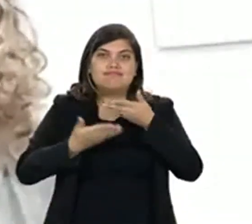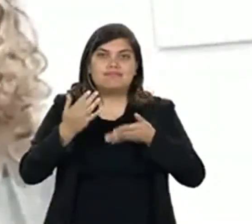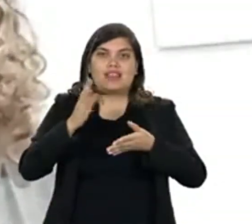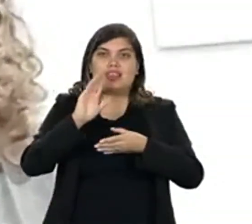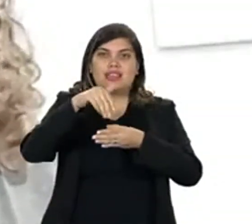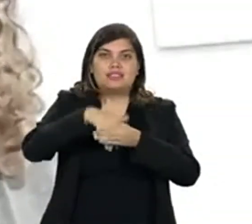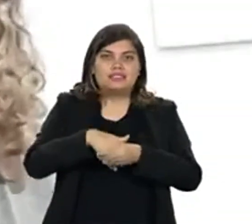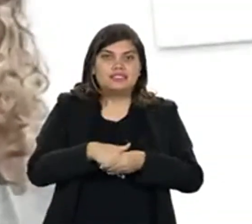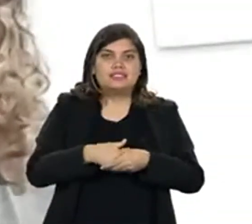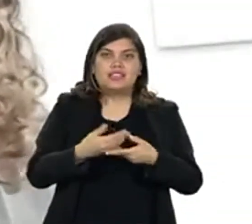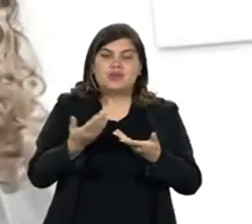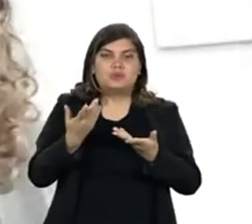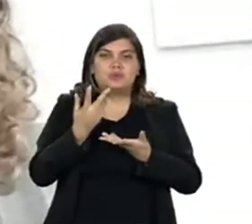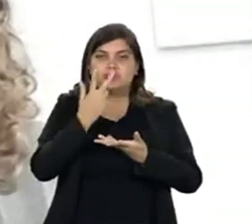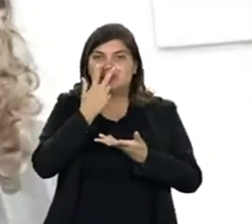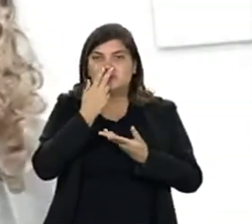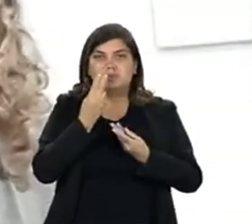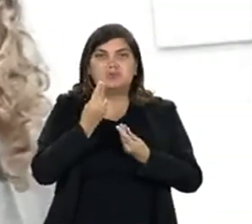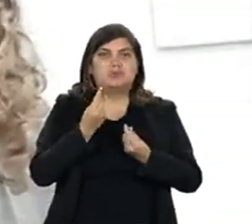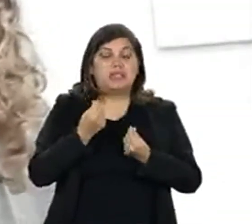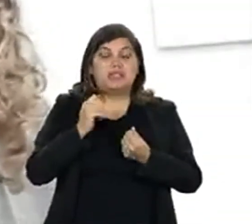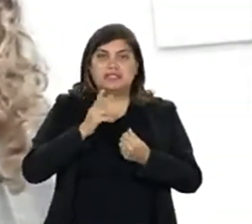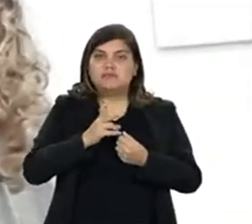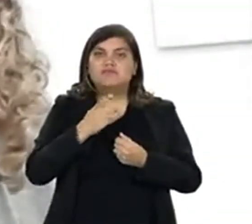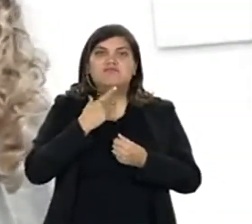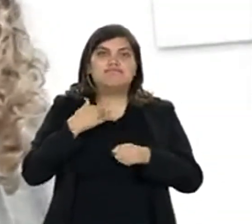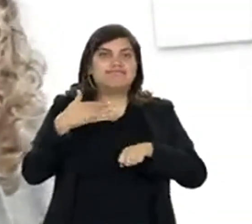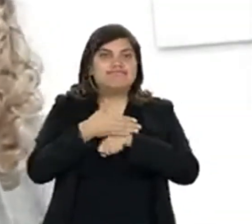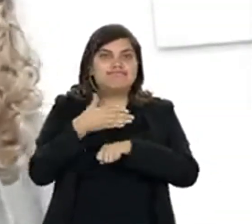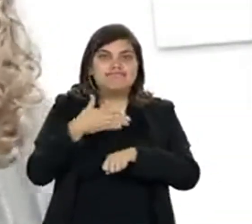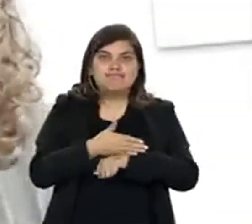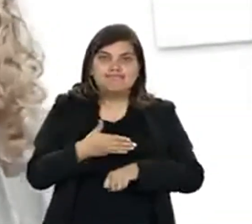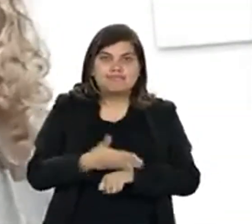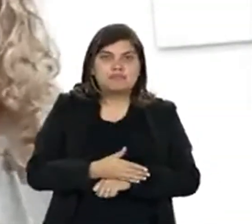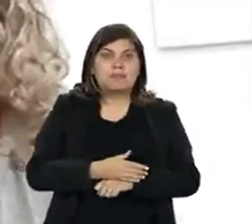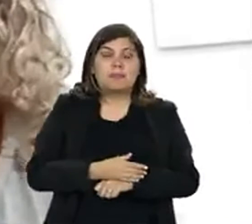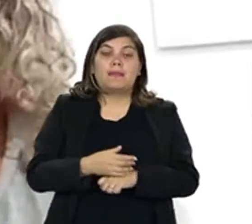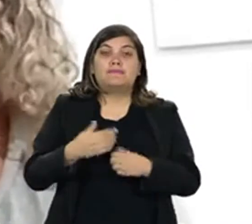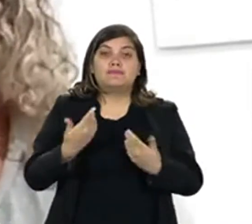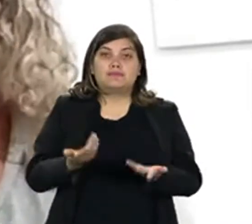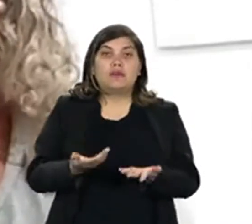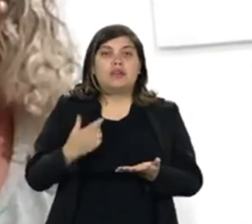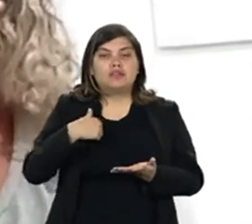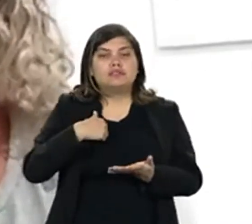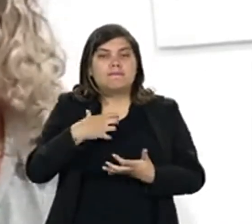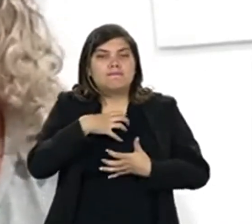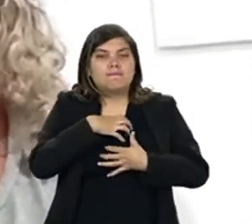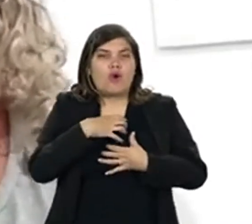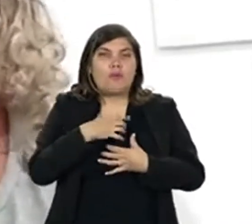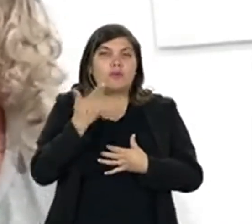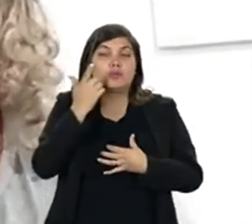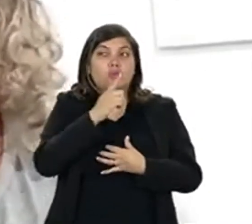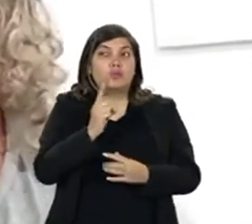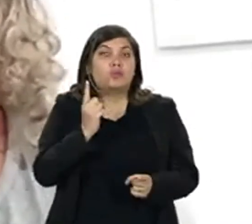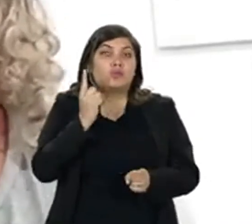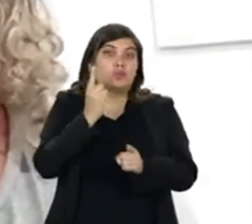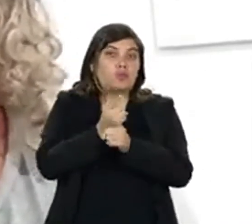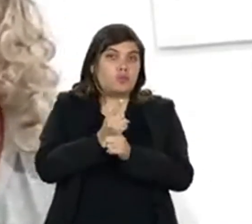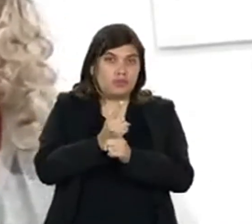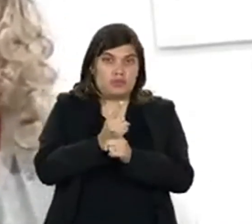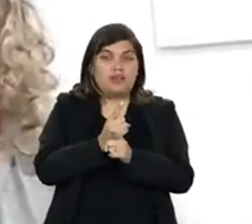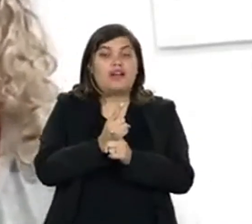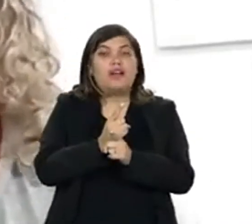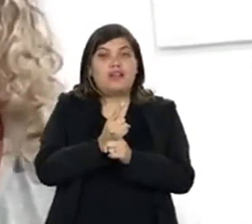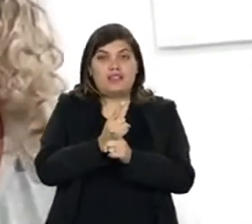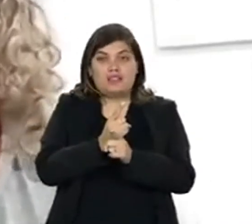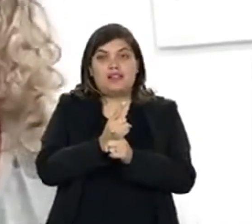dessa energia de eleições e eu sempre quis participar de alguma forma. Então, essa foi a forma que eu